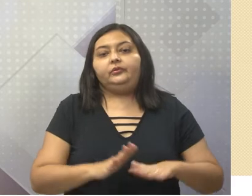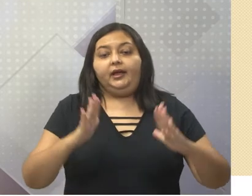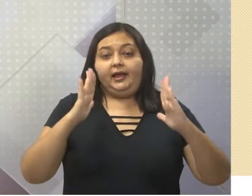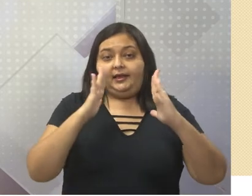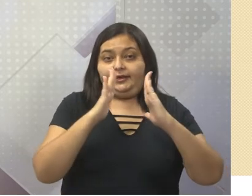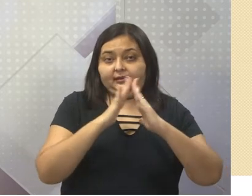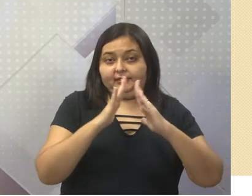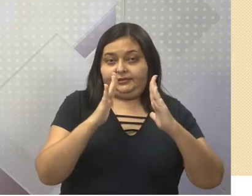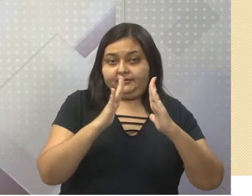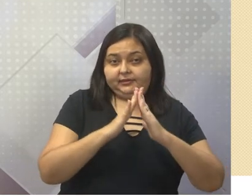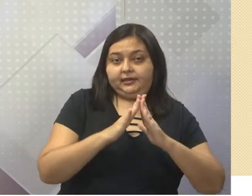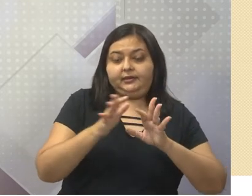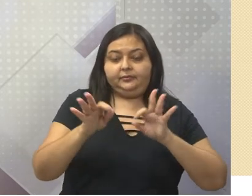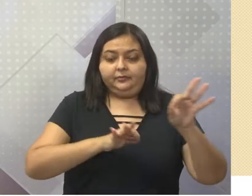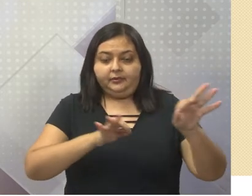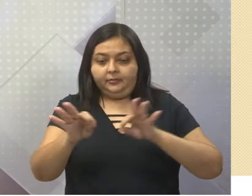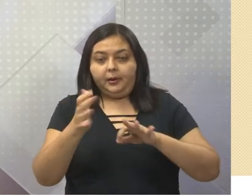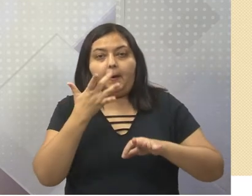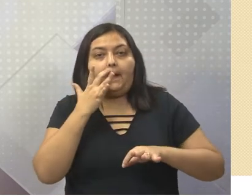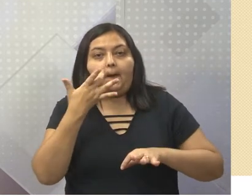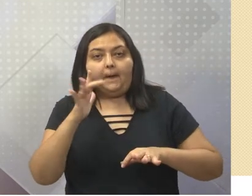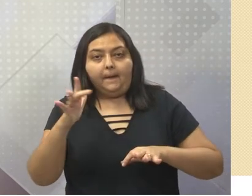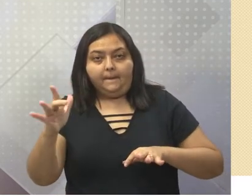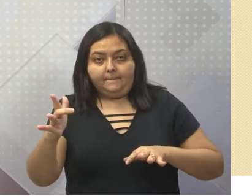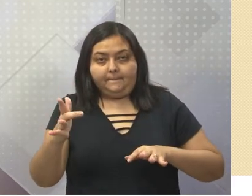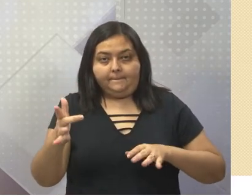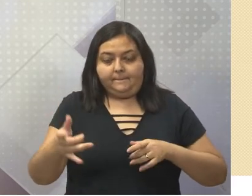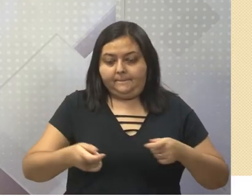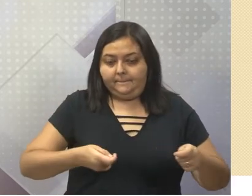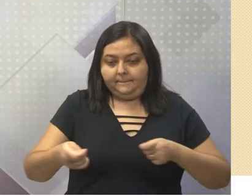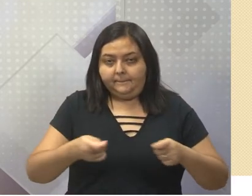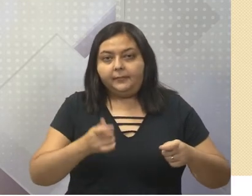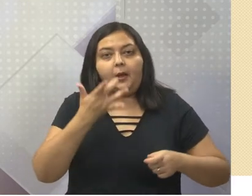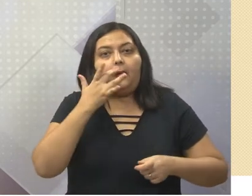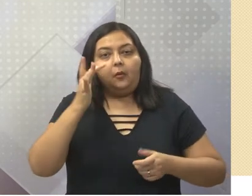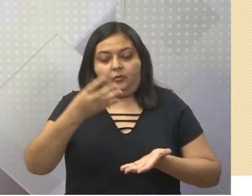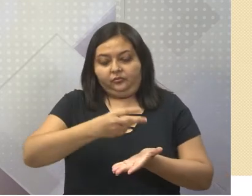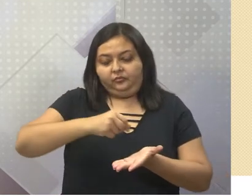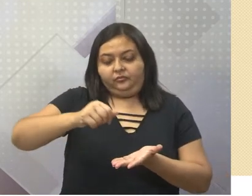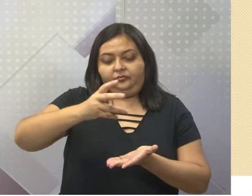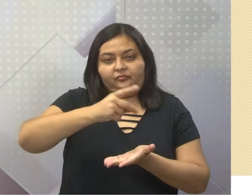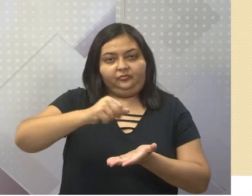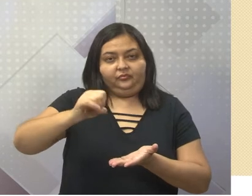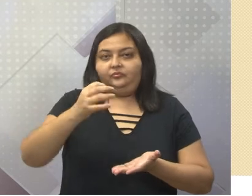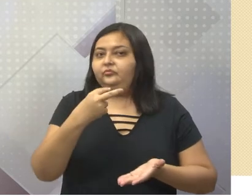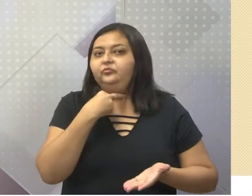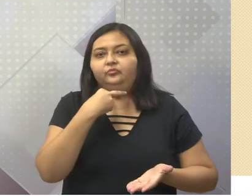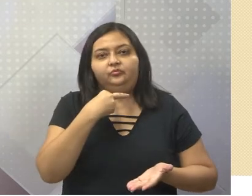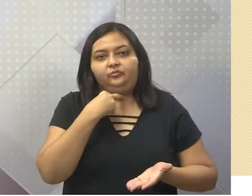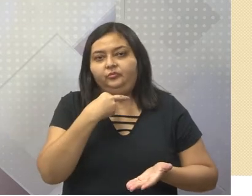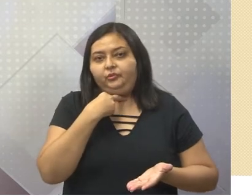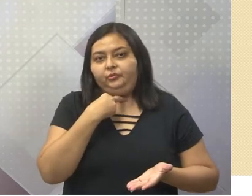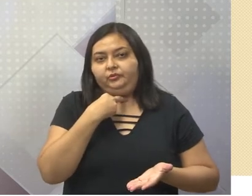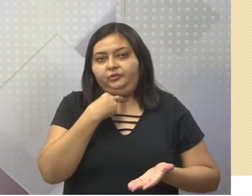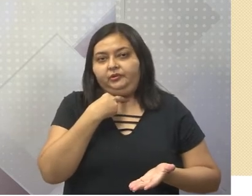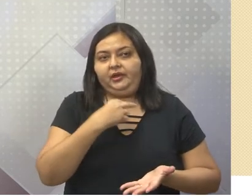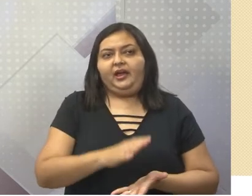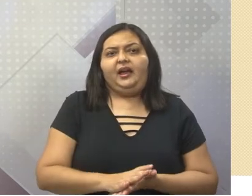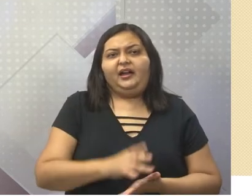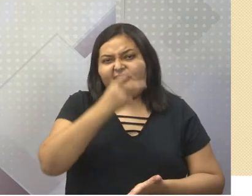fundição, ninguém mais poderia carregar o ouro em pó. Essa medida provocou um enorme